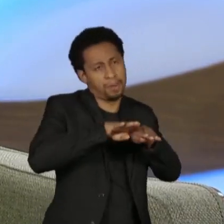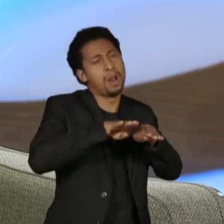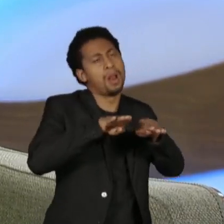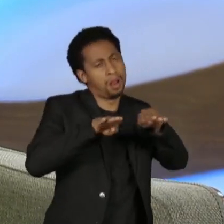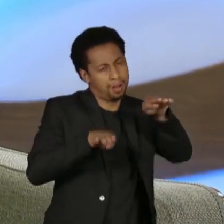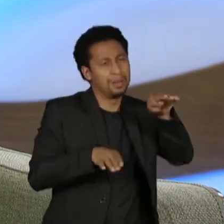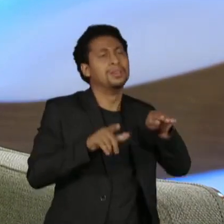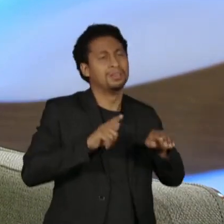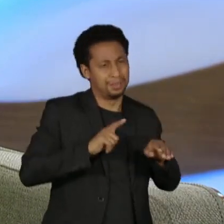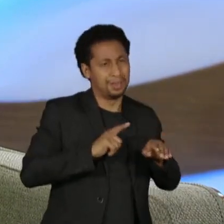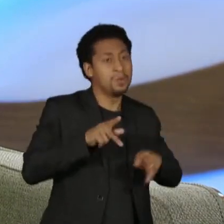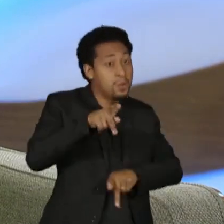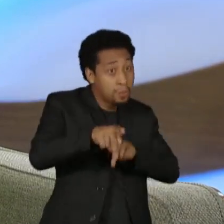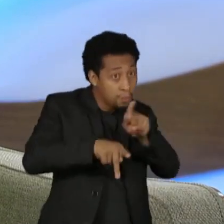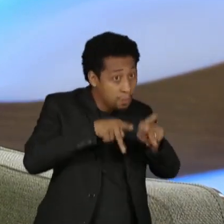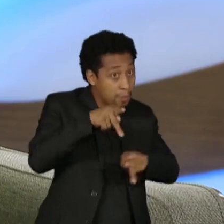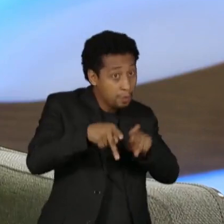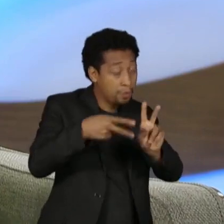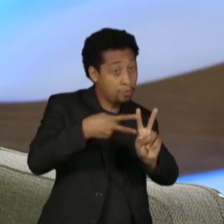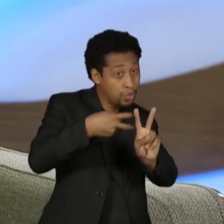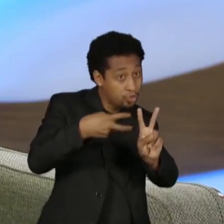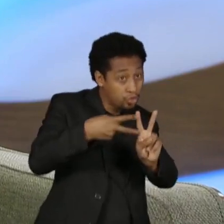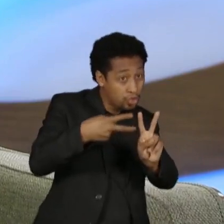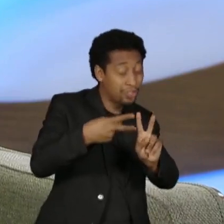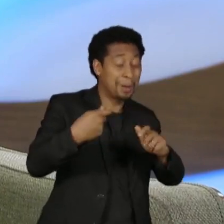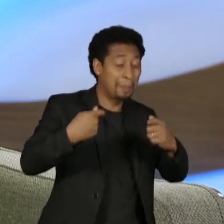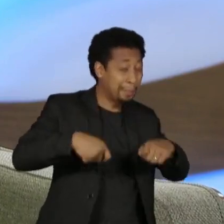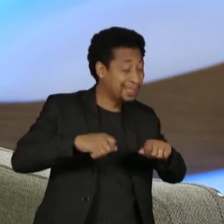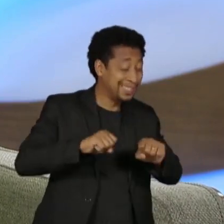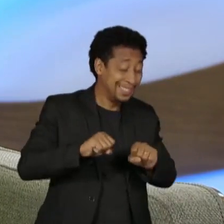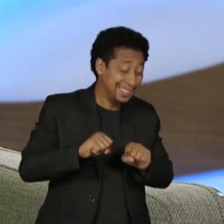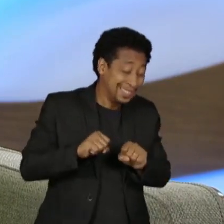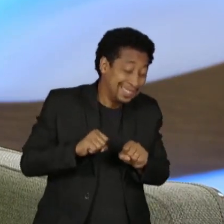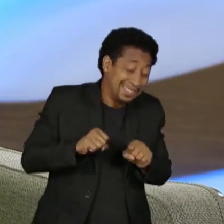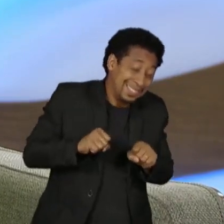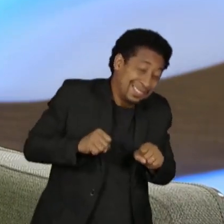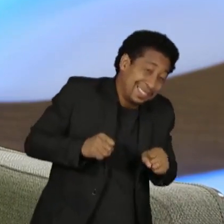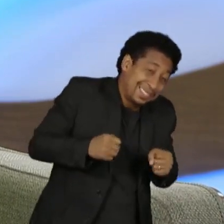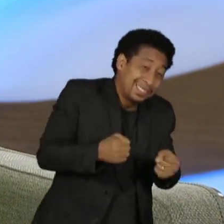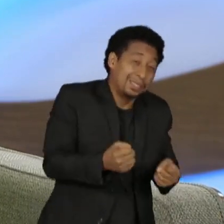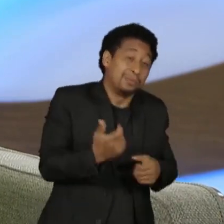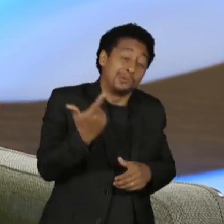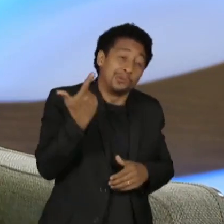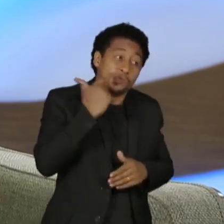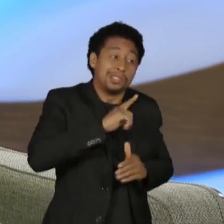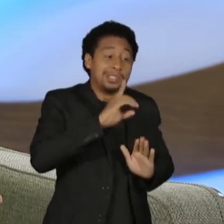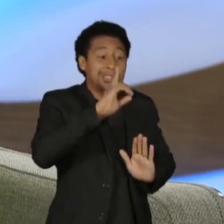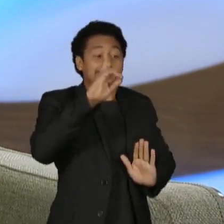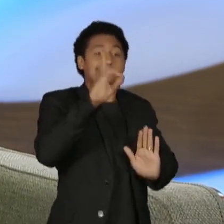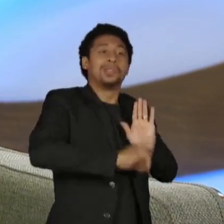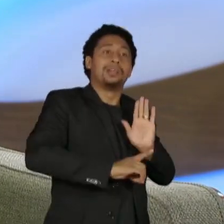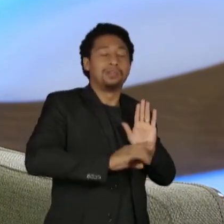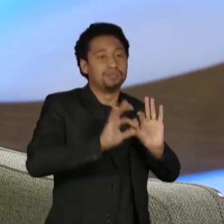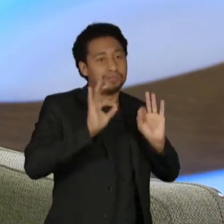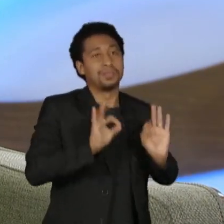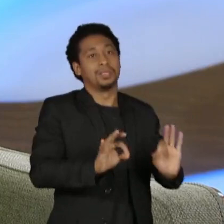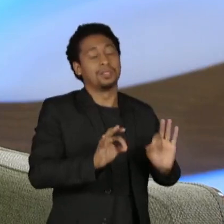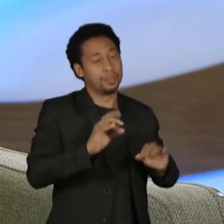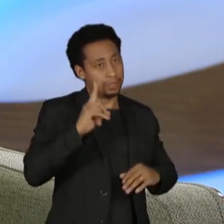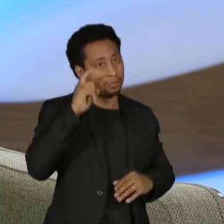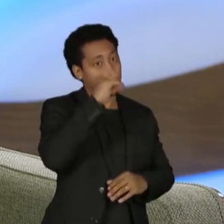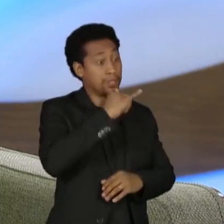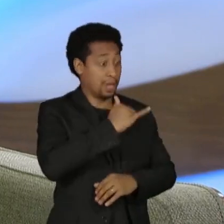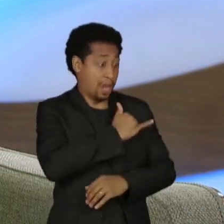caso dos povos indígenas, tendo que fazer muito para ter uma política adequada, a realidade do povo Yanomami,